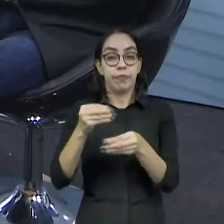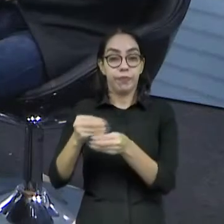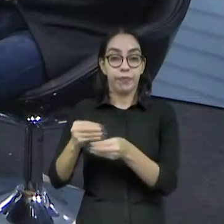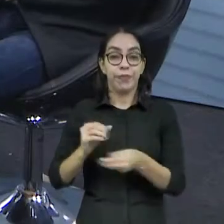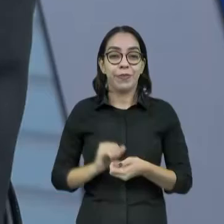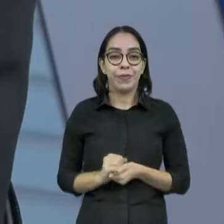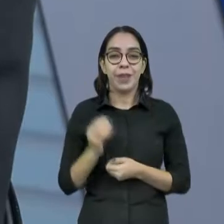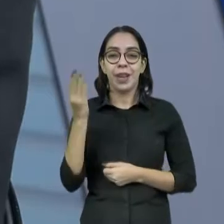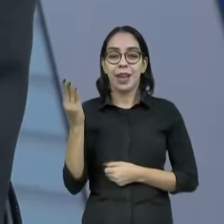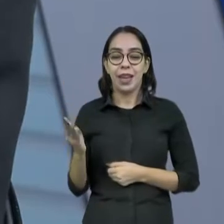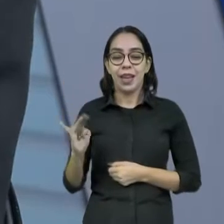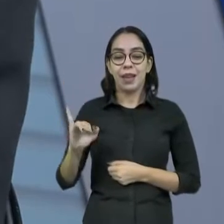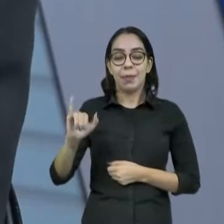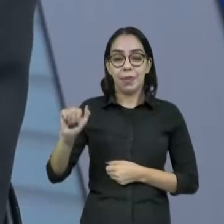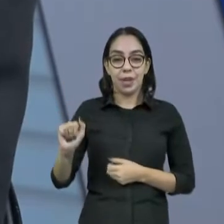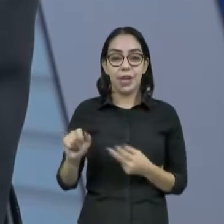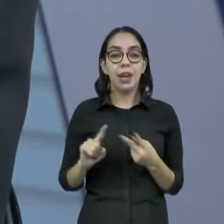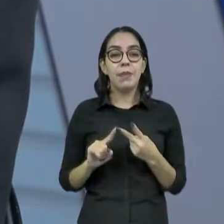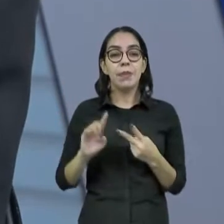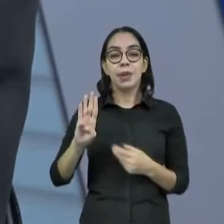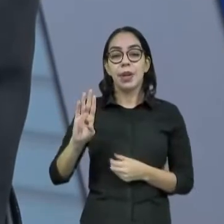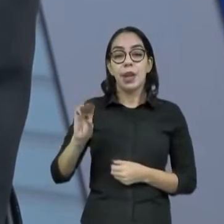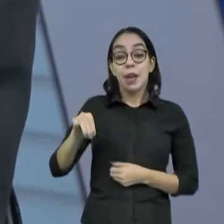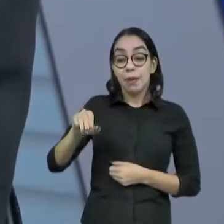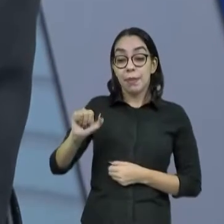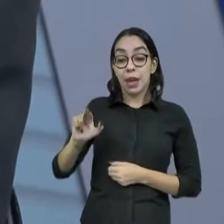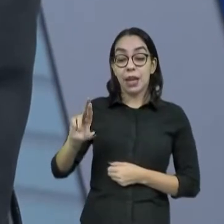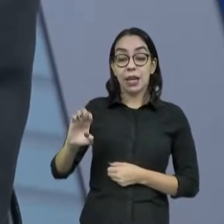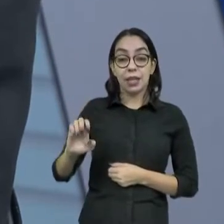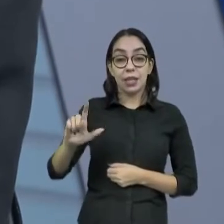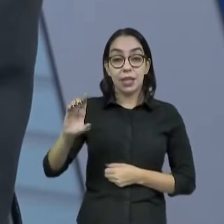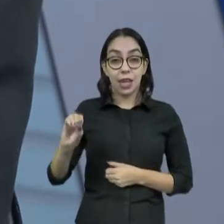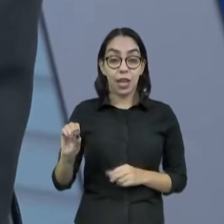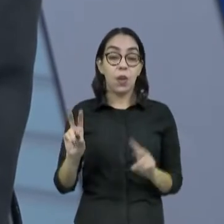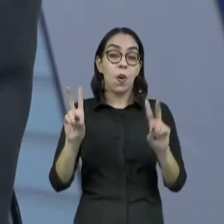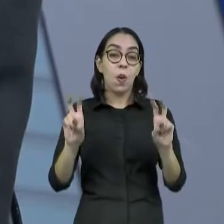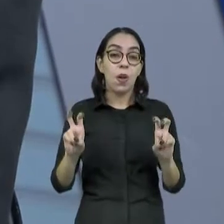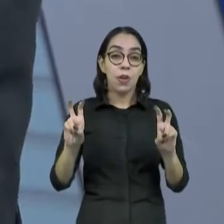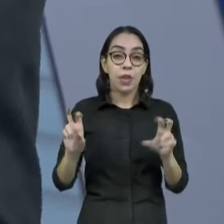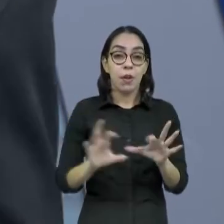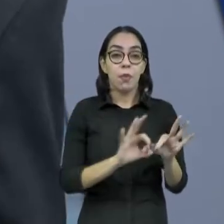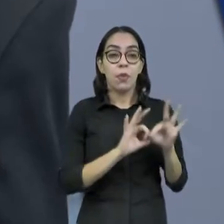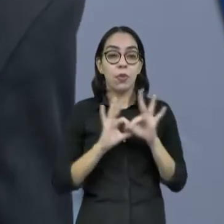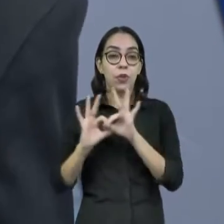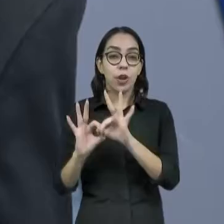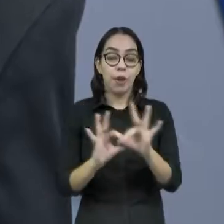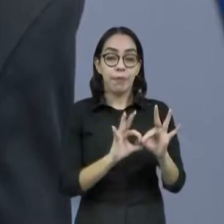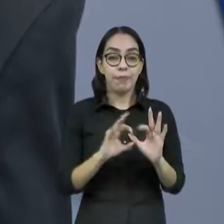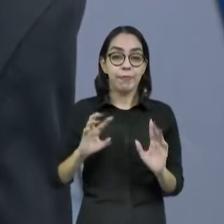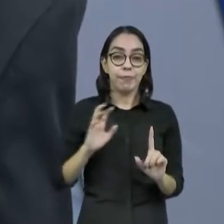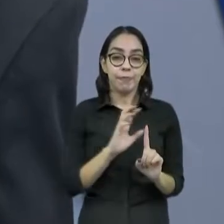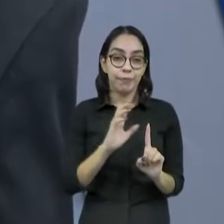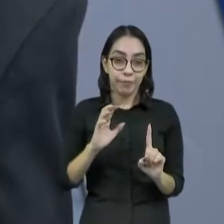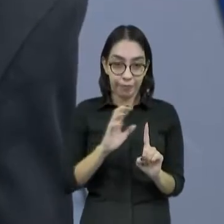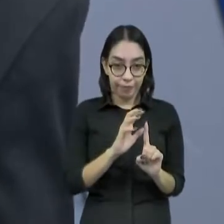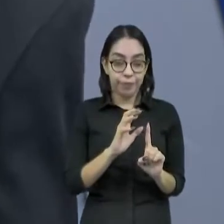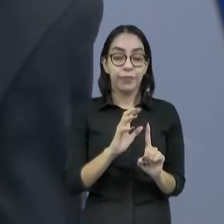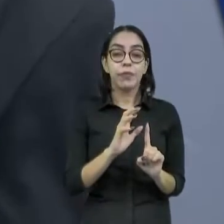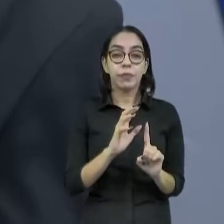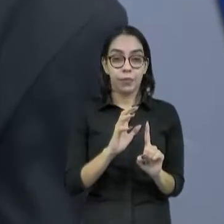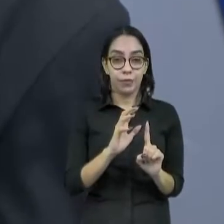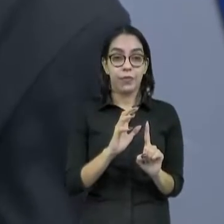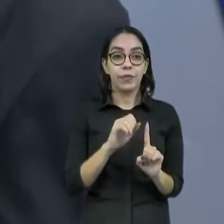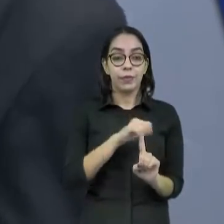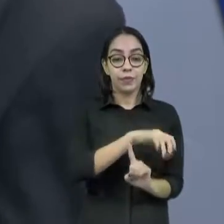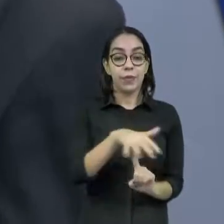a Bia Fios e o Marcelo Vieira, falando sobre a coalizão pelo impacto aqui em Fortaleza. Como é o diálogo?